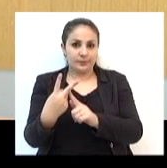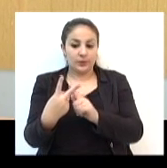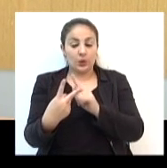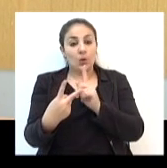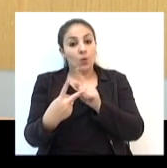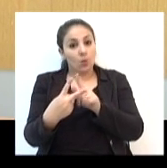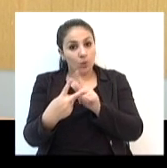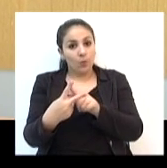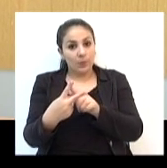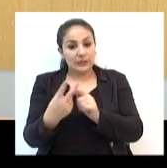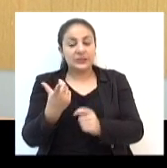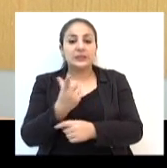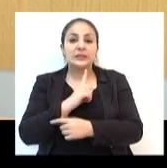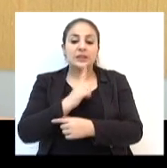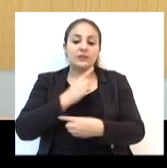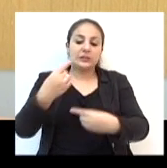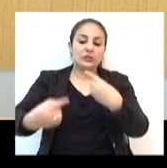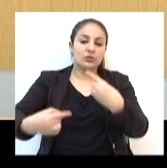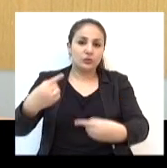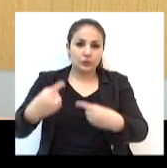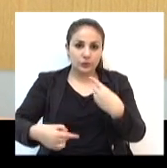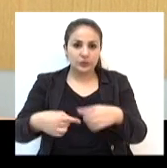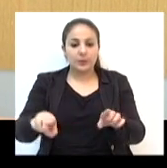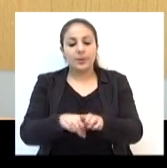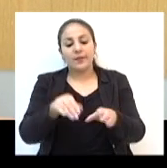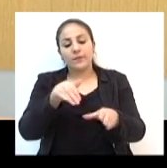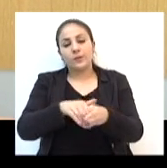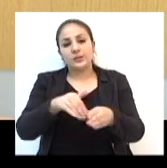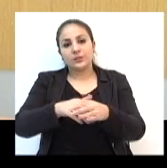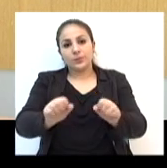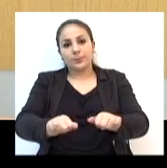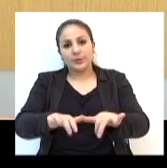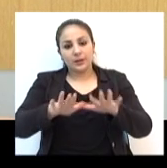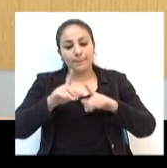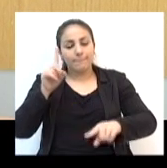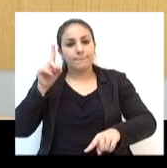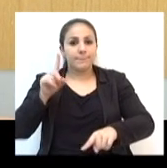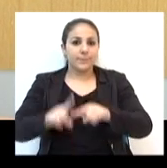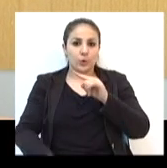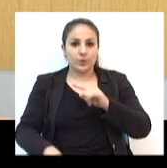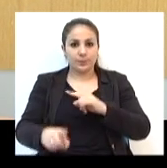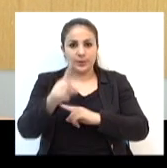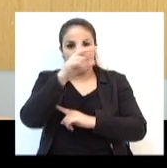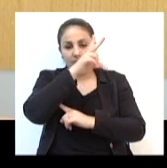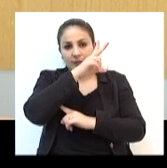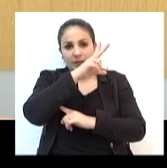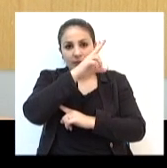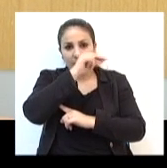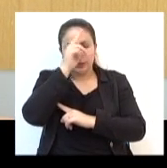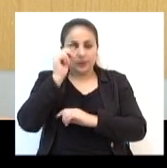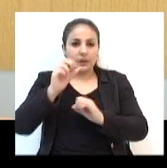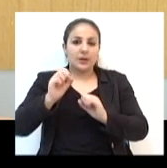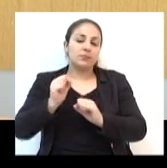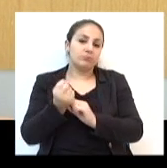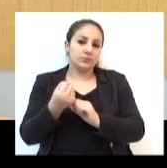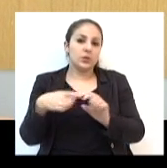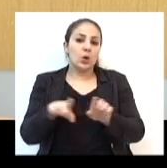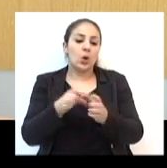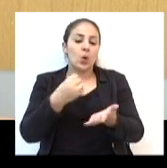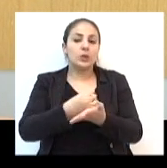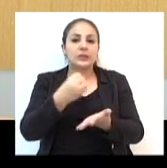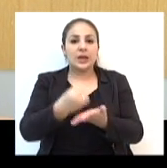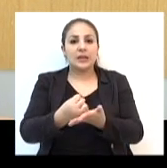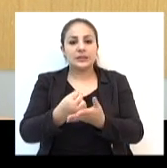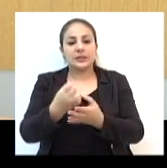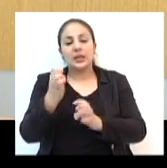Uma que foi submetida à discussão e votação do plenário proíbe que o poder público contrate as empresas que tenham